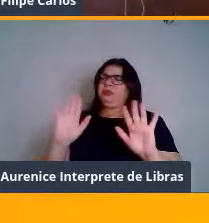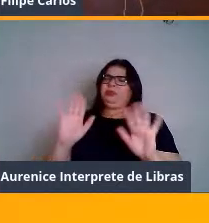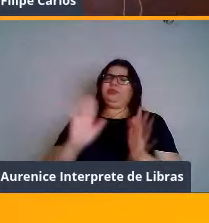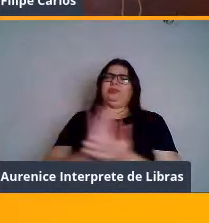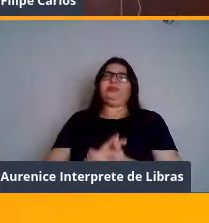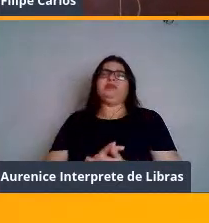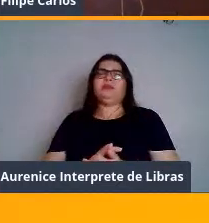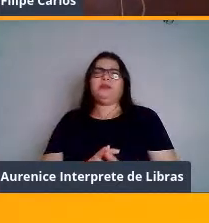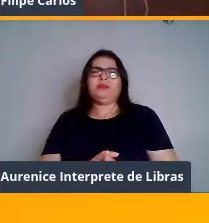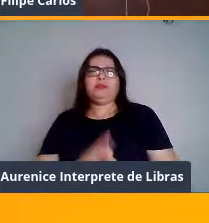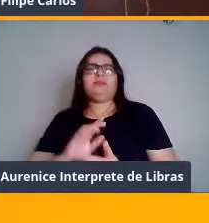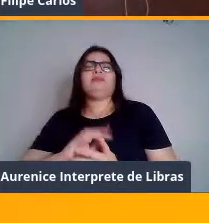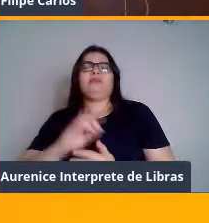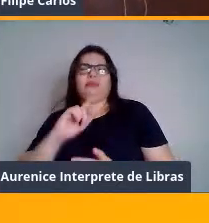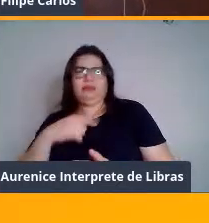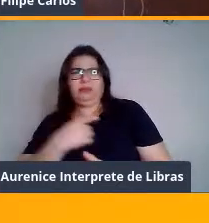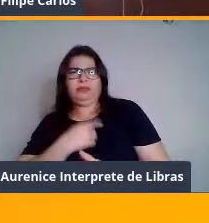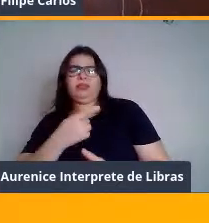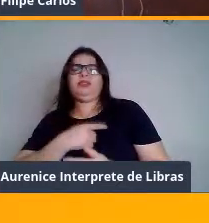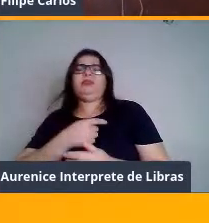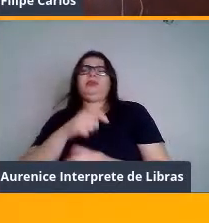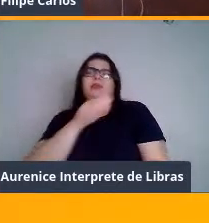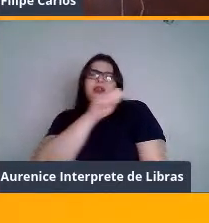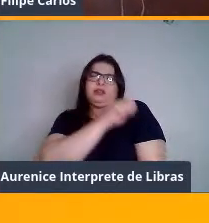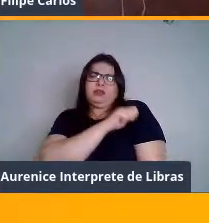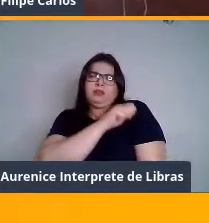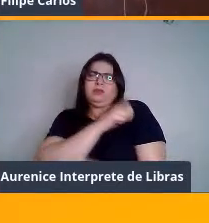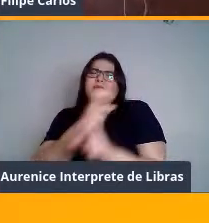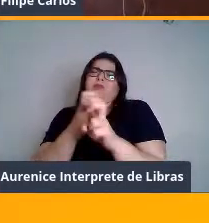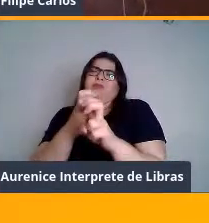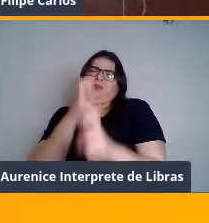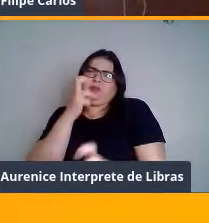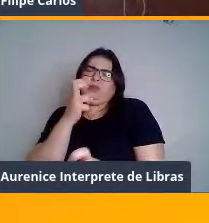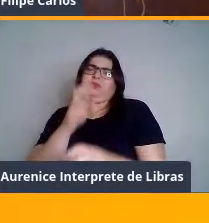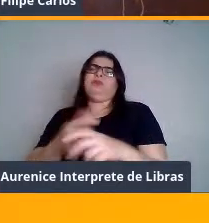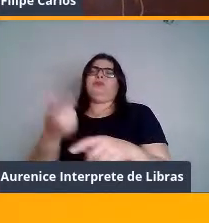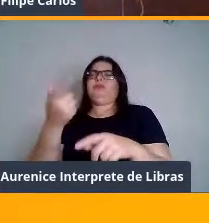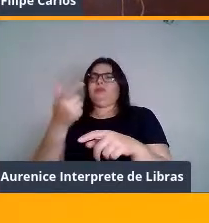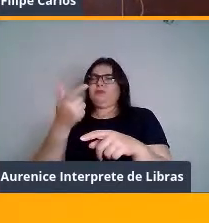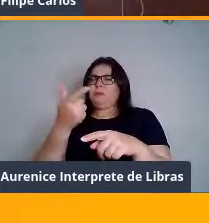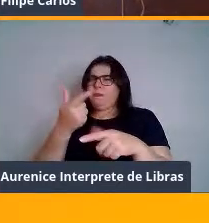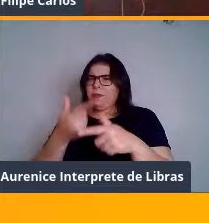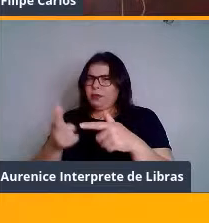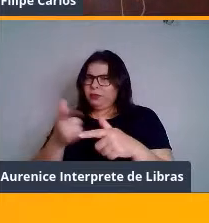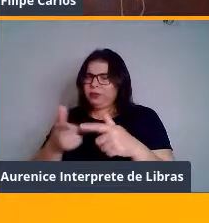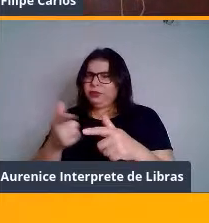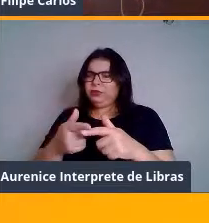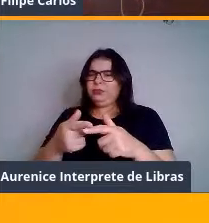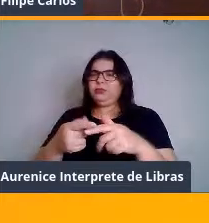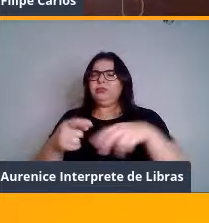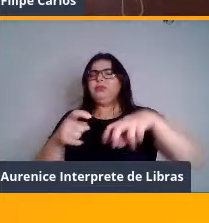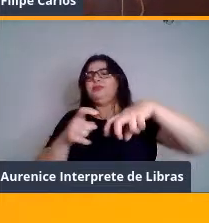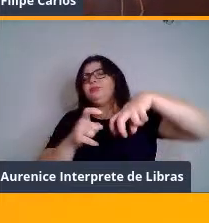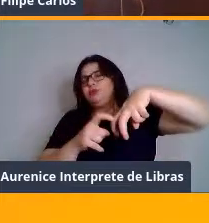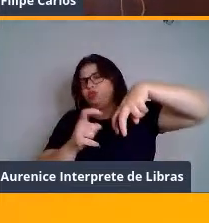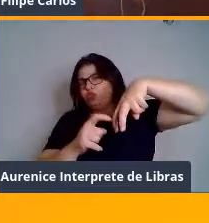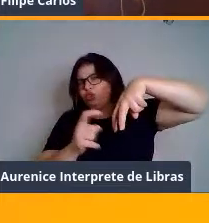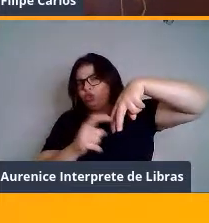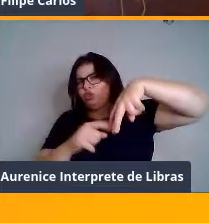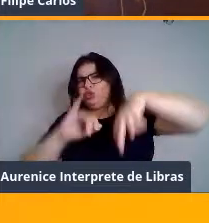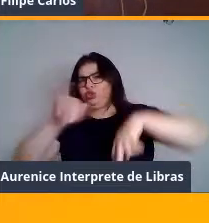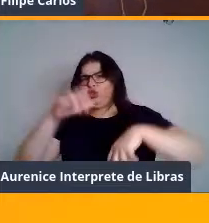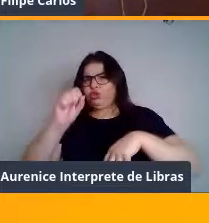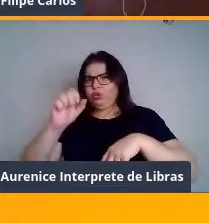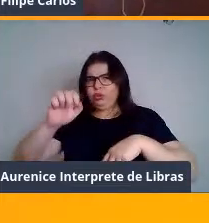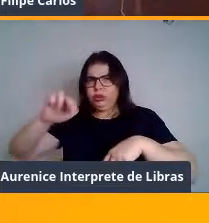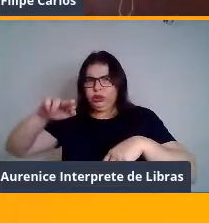Temos alunos com hernia de disco, temos alunos com problema no joelho, eu próprio tenho o joelho operado, certo? Meu joelho foi reabilitado no